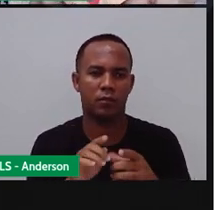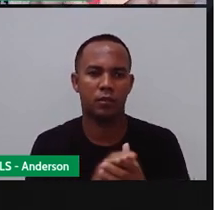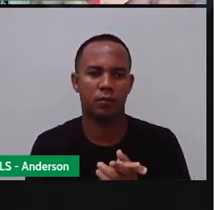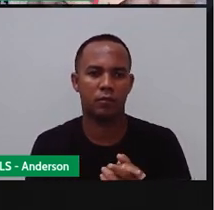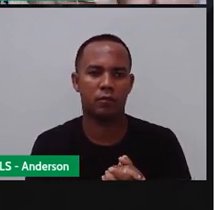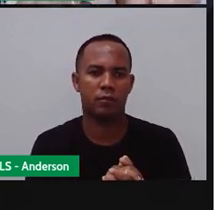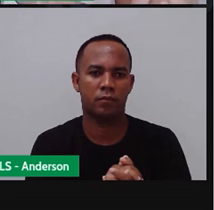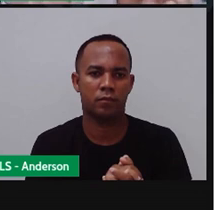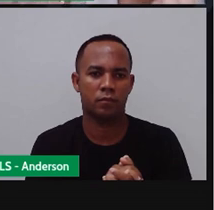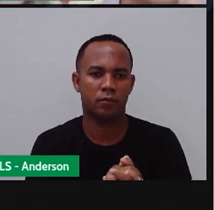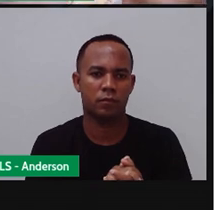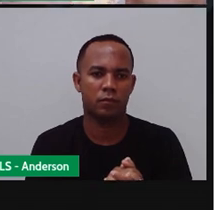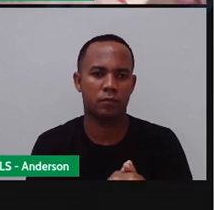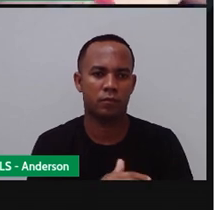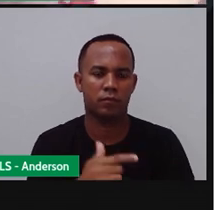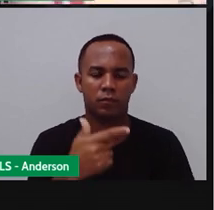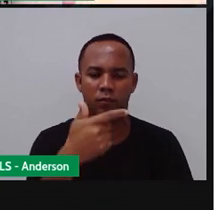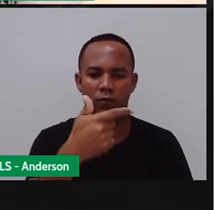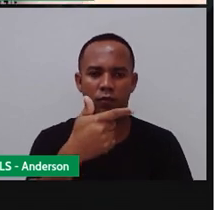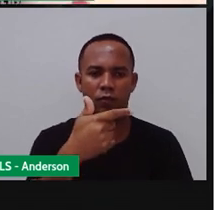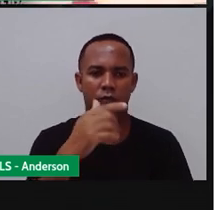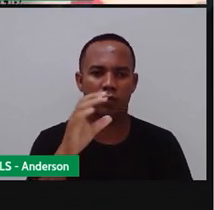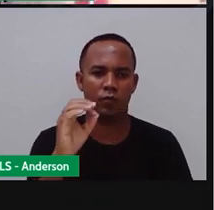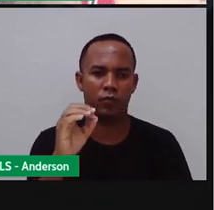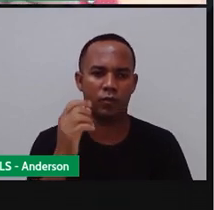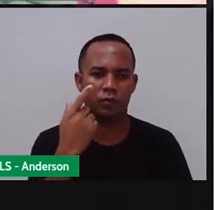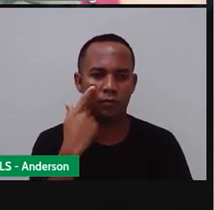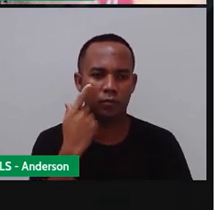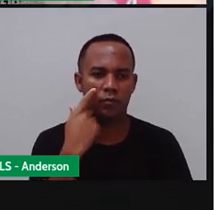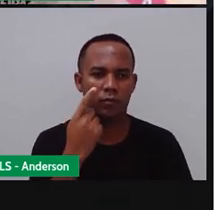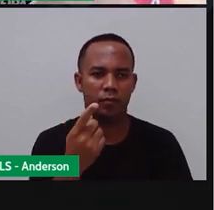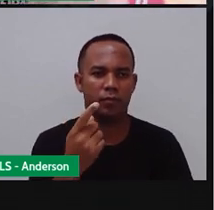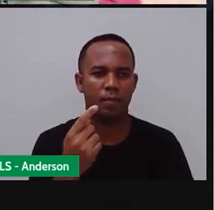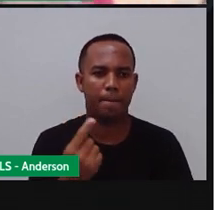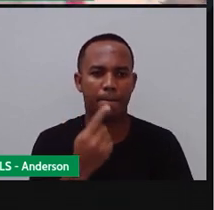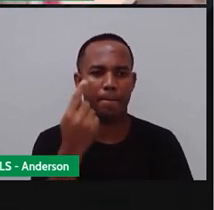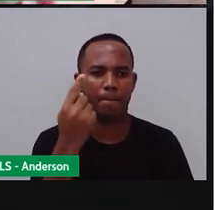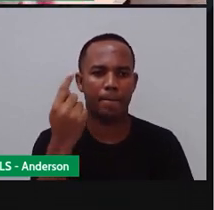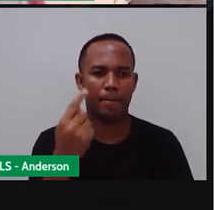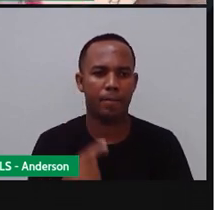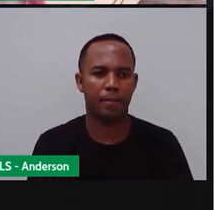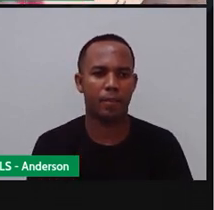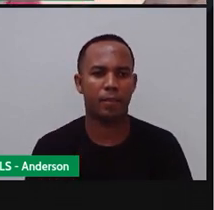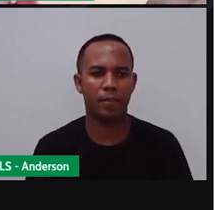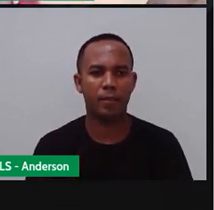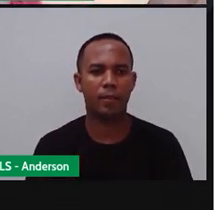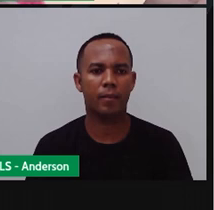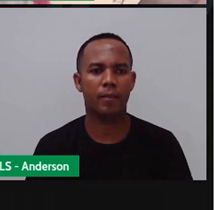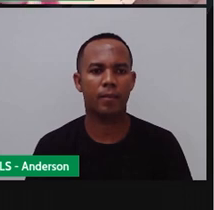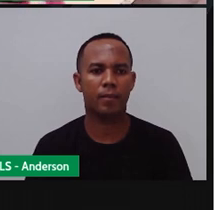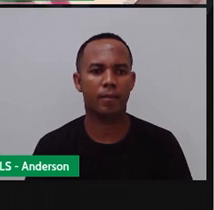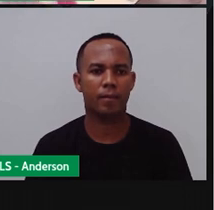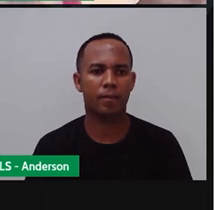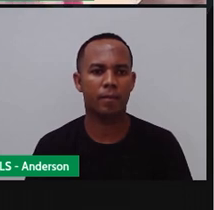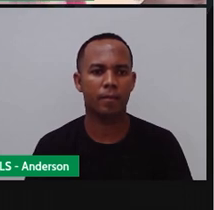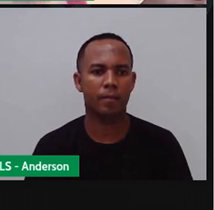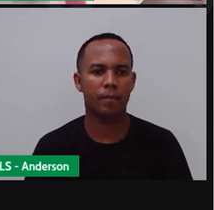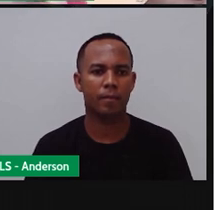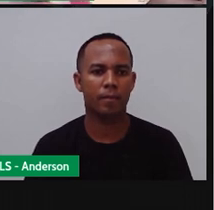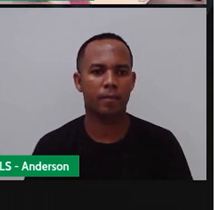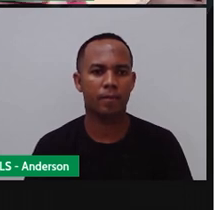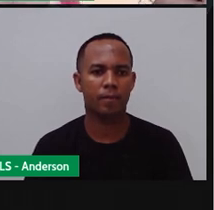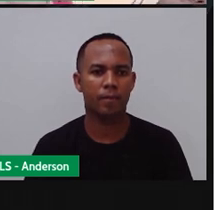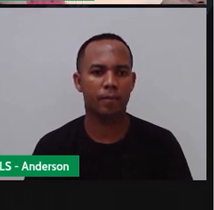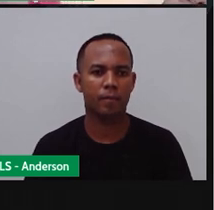e colocou o quê? O vinte. E vamos olhando aqui? Ó, o primeiro. Ops. Dez. Depois o quê?